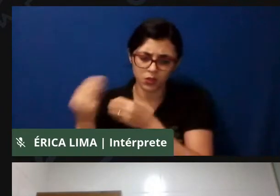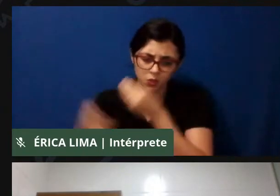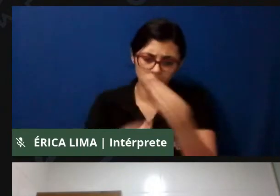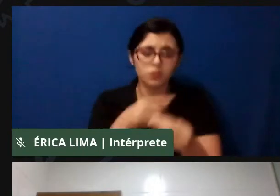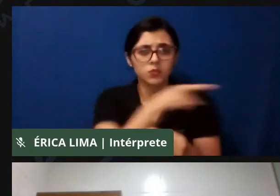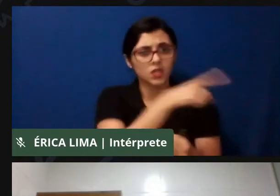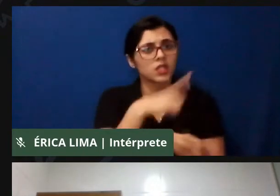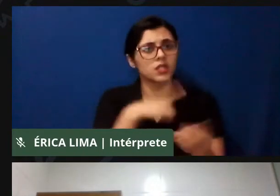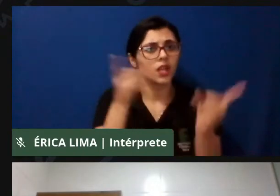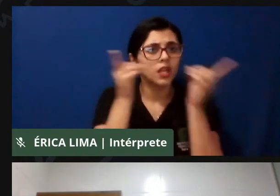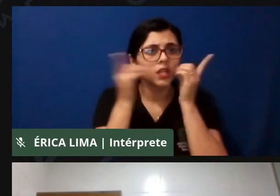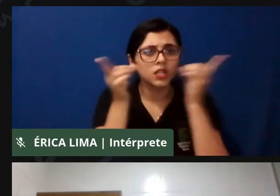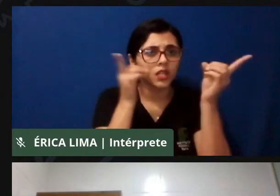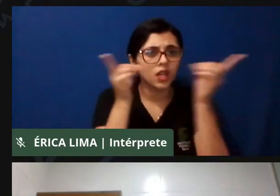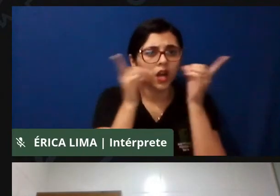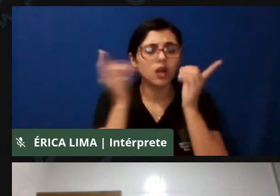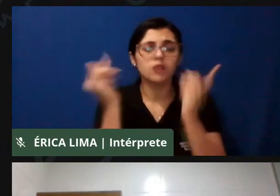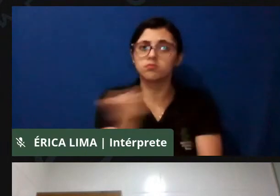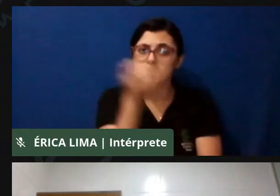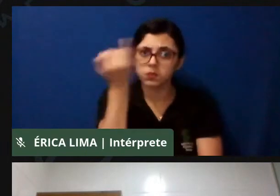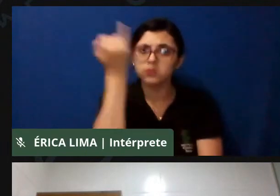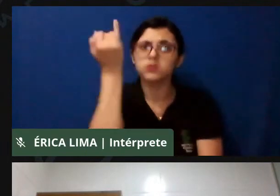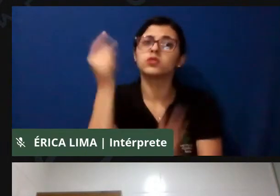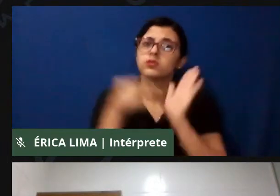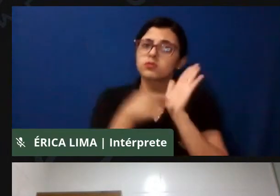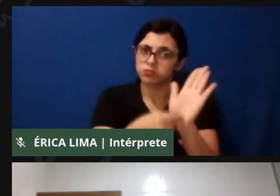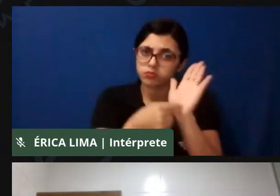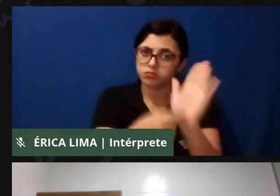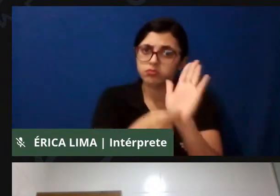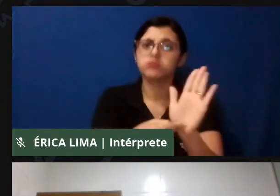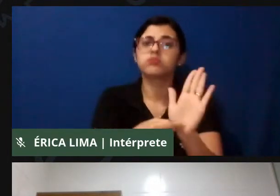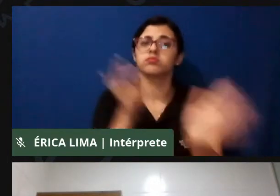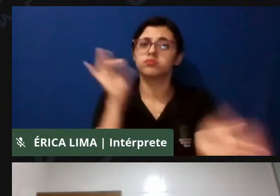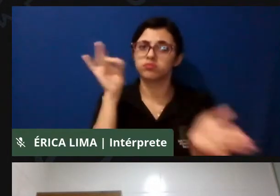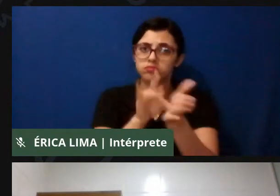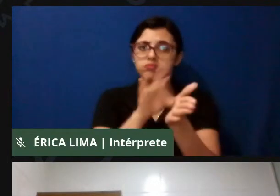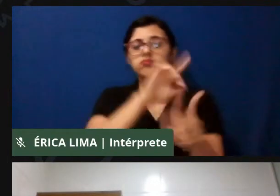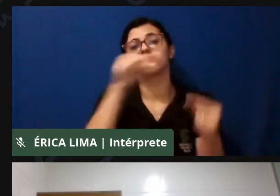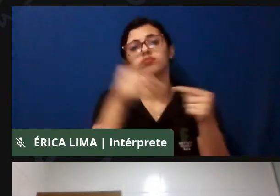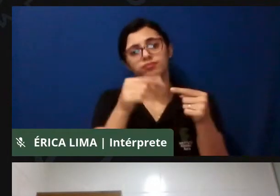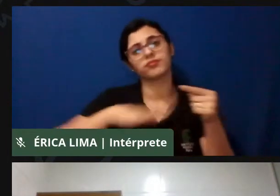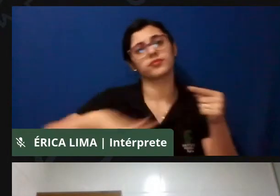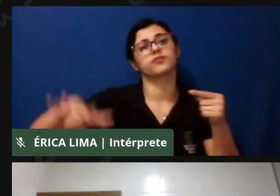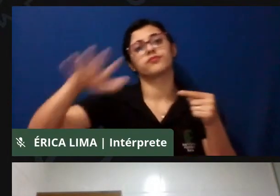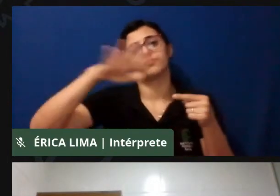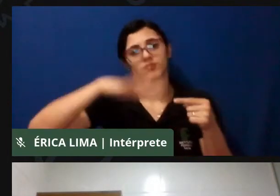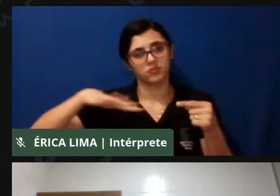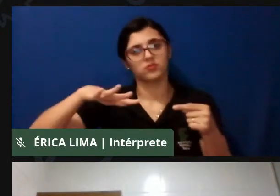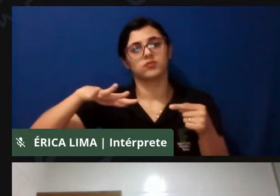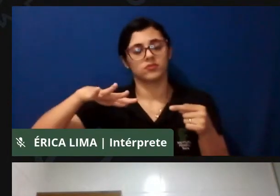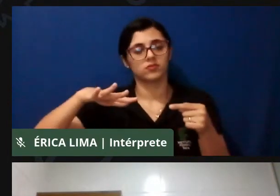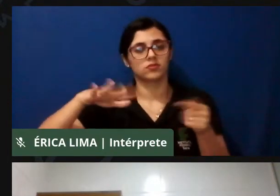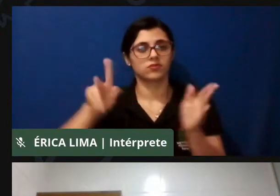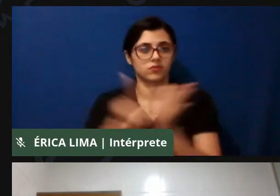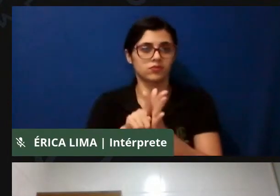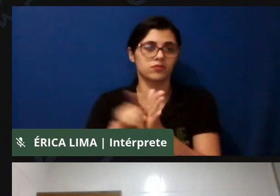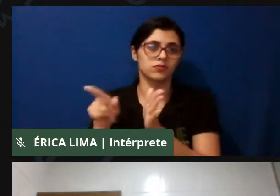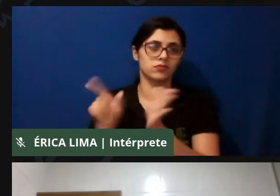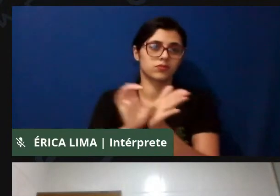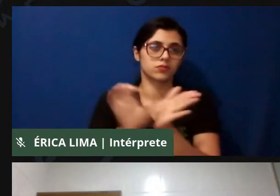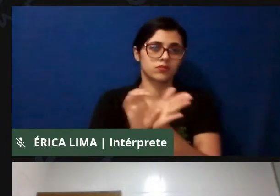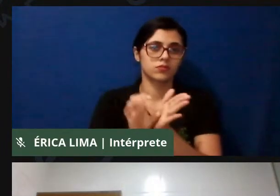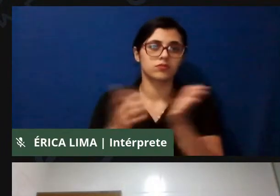que revela que evidencia de fato os conflitos que ocorrem em nossos territórios. Então, sem sombra de dúvidas,